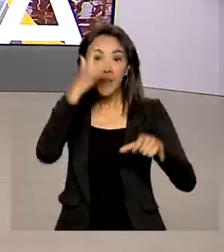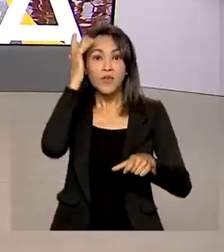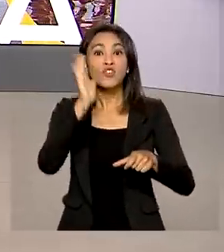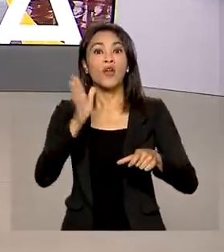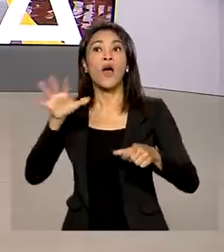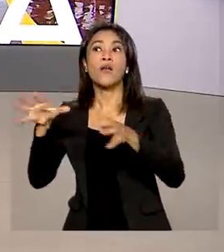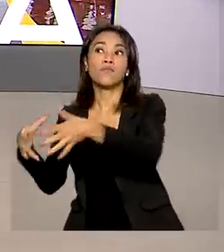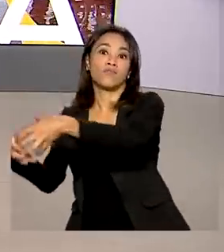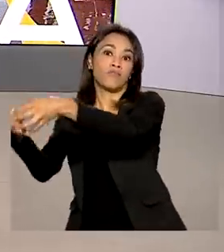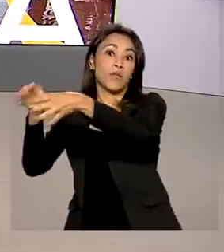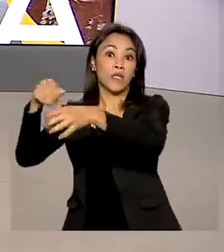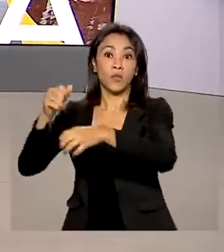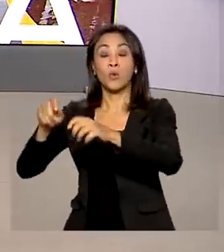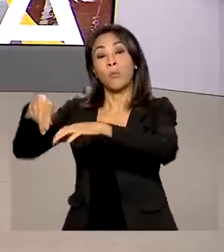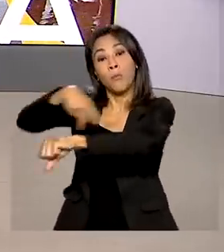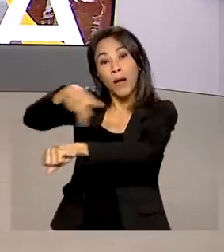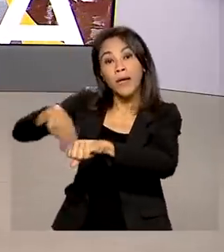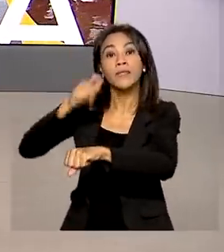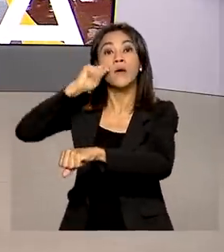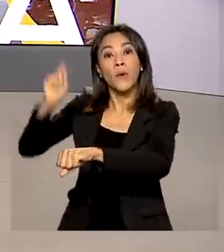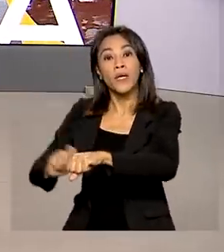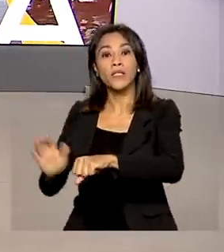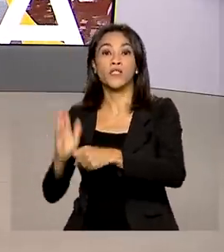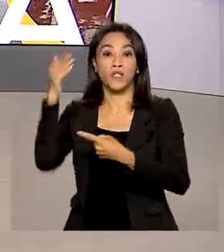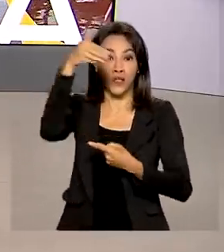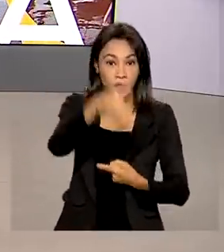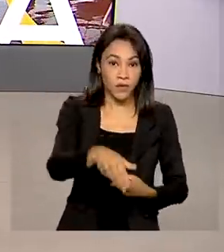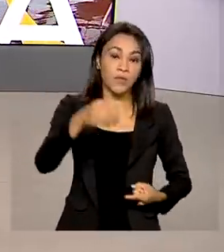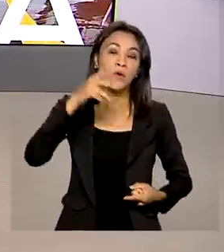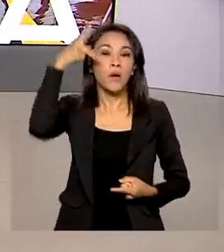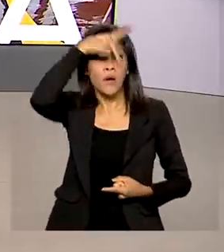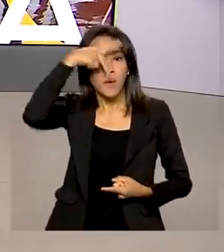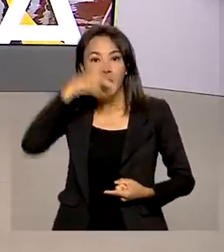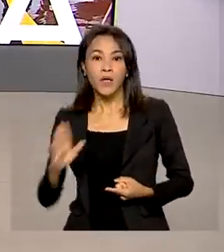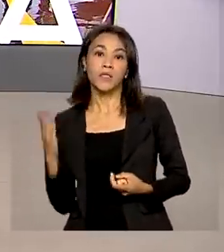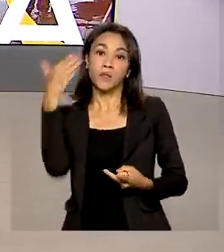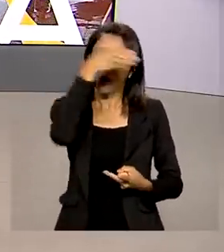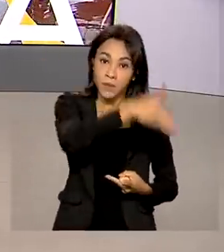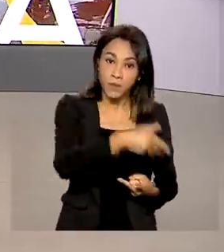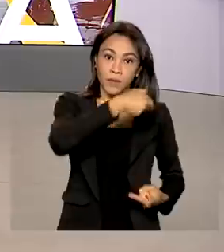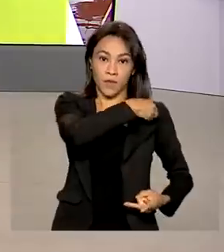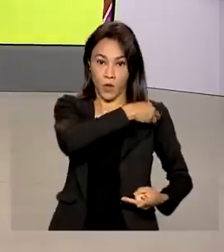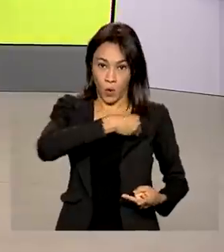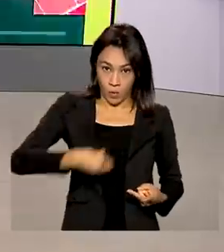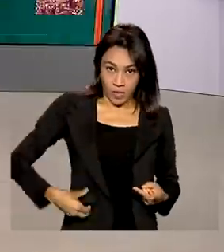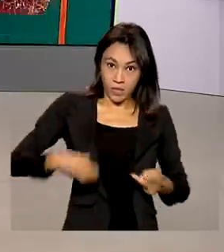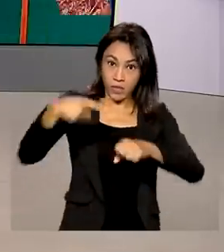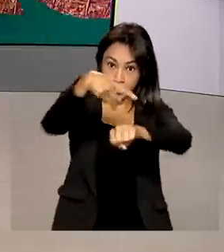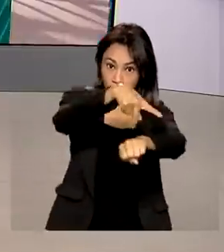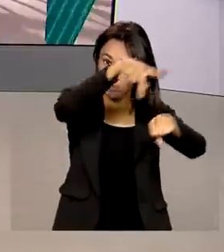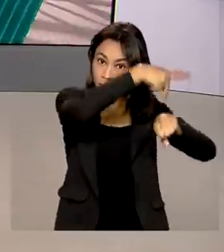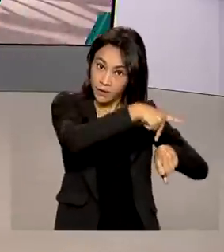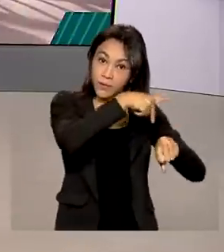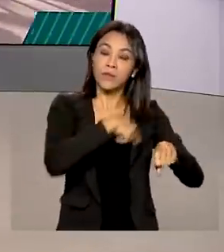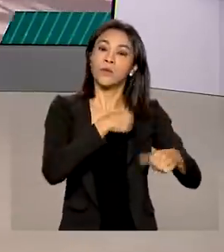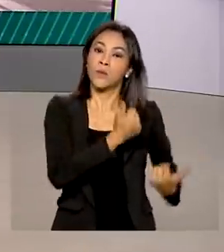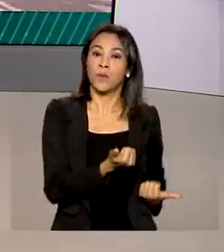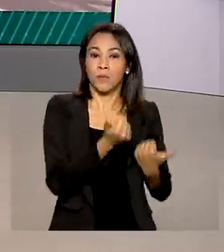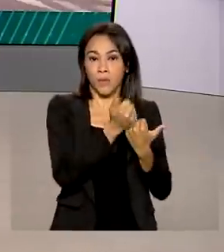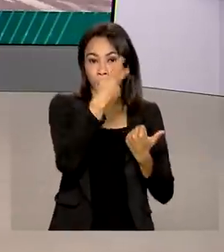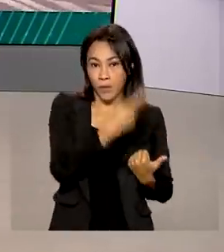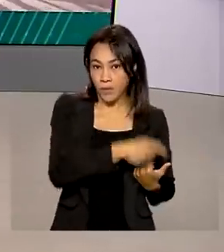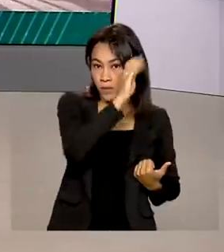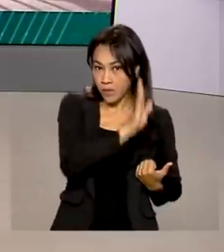a Ucrânia e seguir para países como a Polônia e a Romênia com o apoio do Ministério das Relações Exteriores do Brasil. Antes do